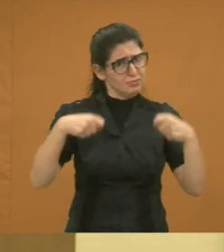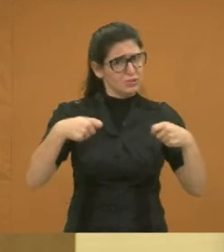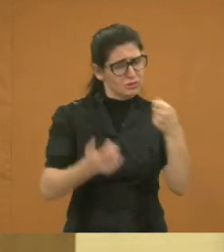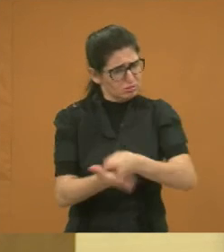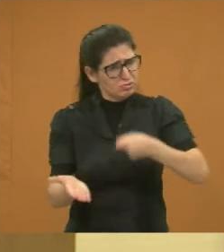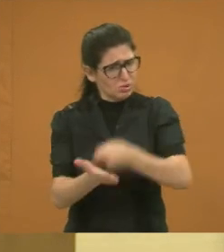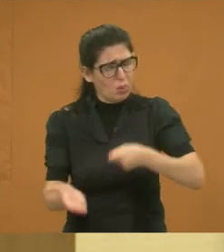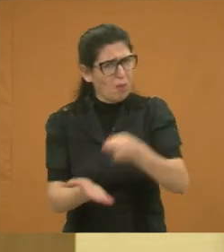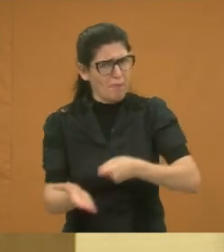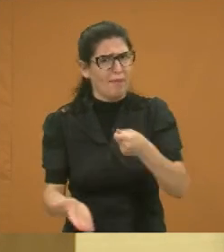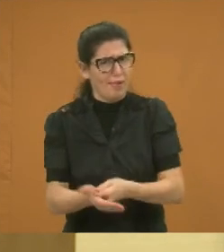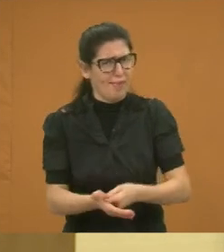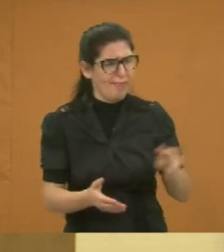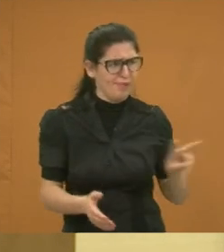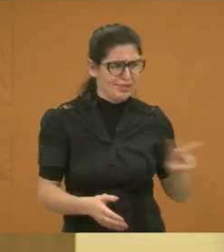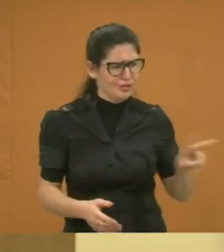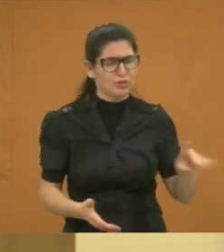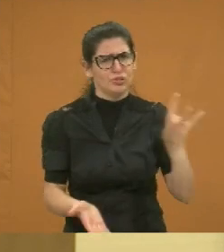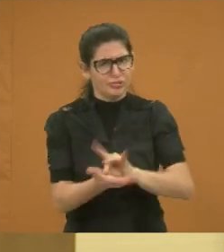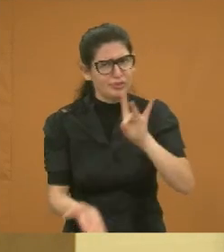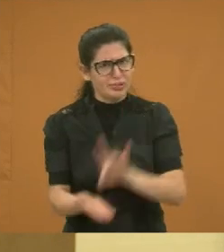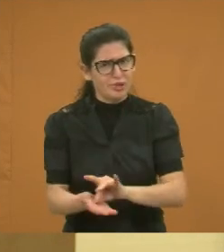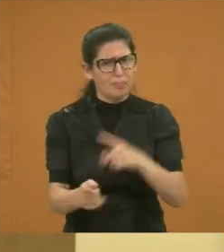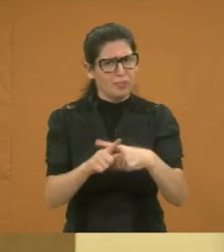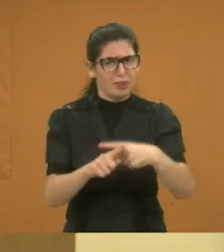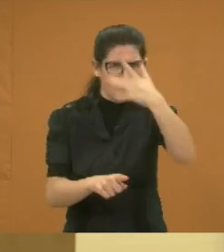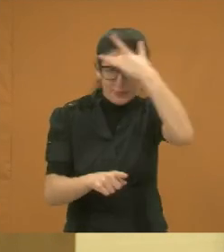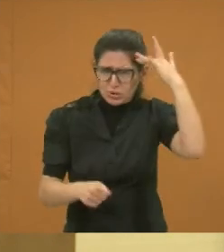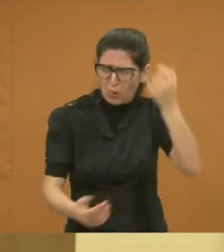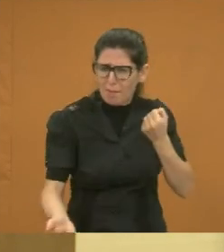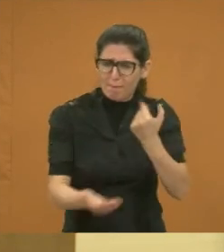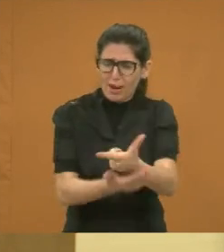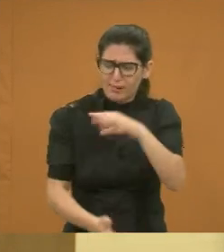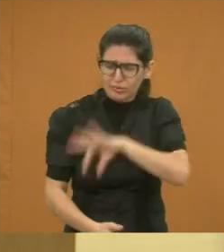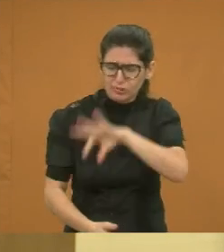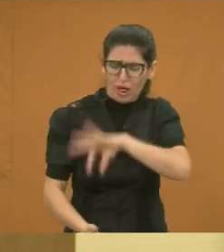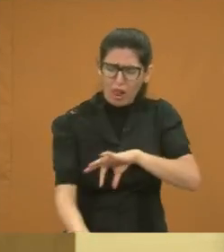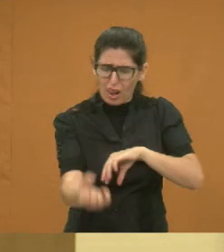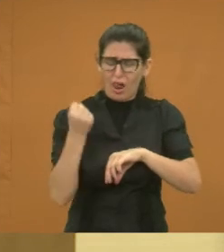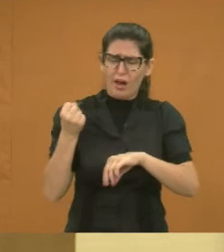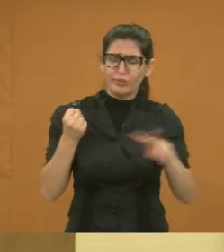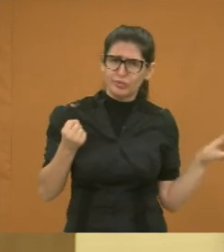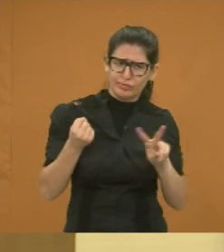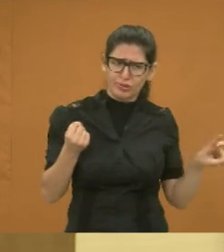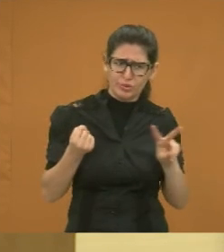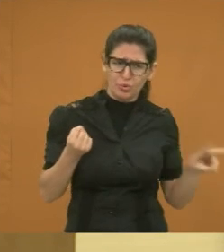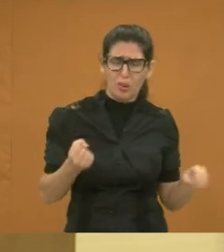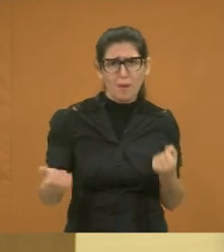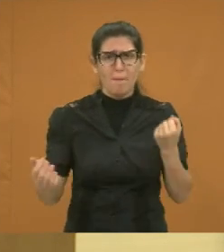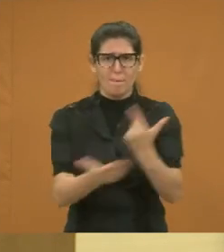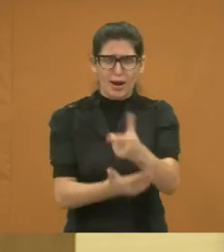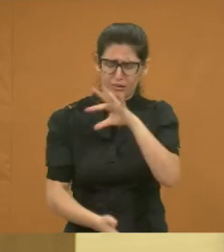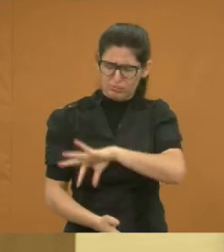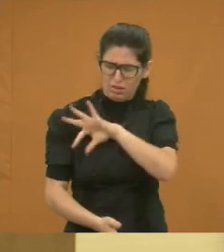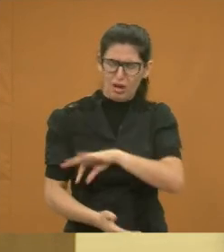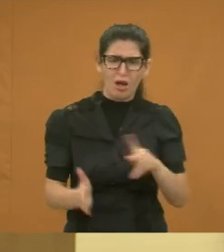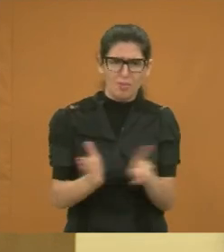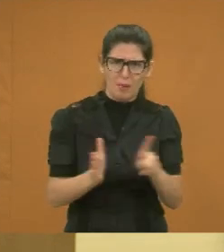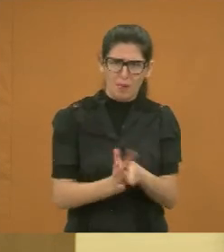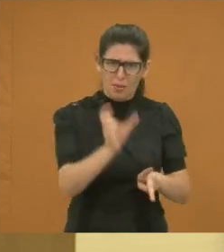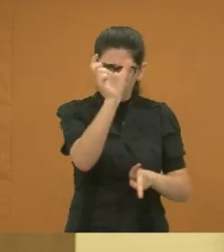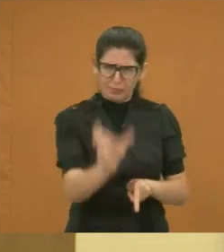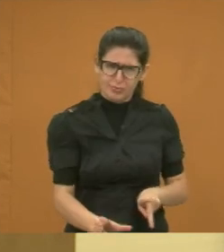cobrar os vereadores mesmo, porque vocês pagam o salário desses vereadores, e pagam o meu salário. E digo para vocês,